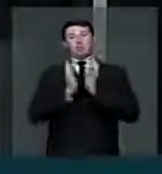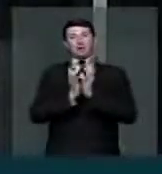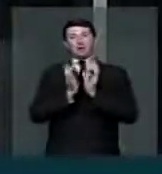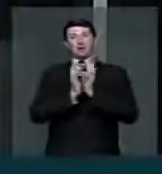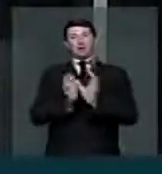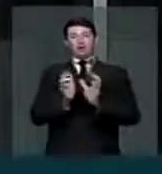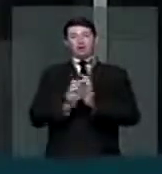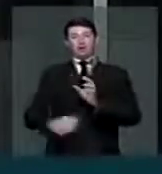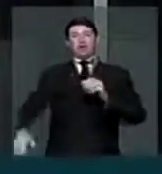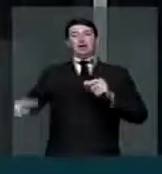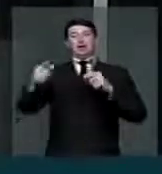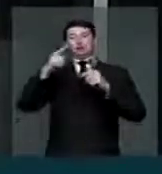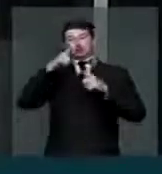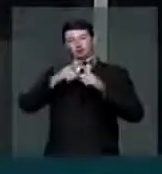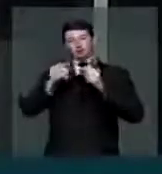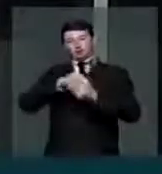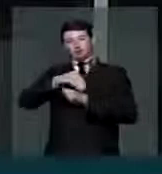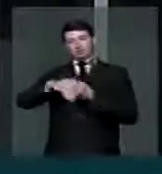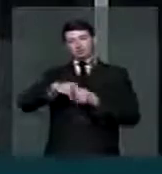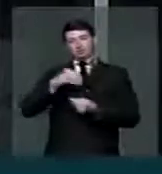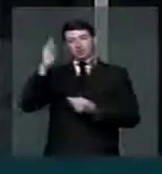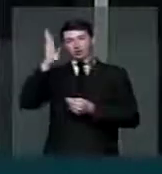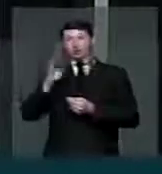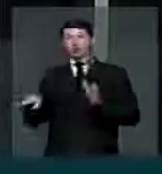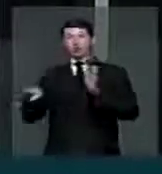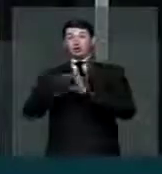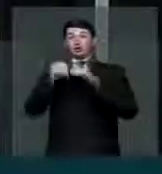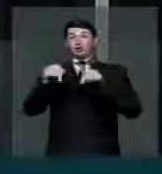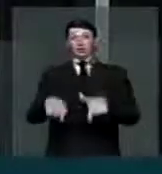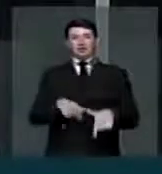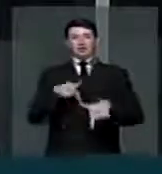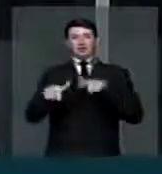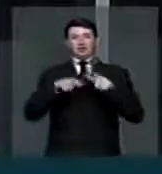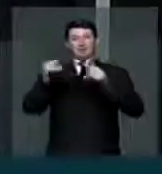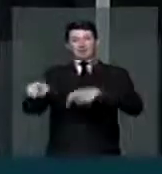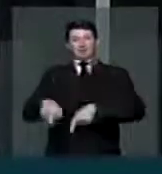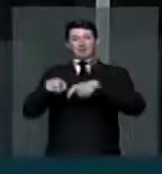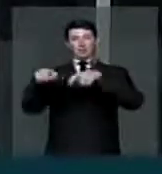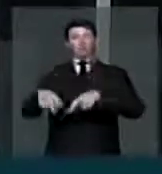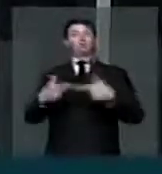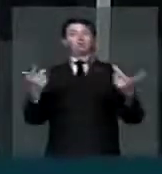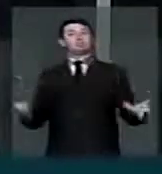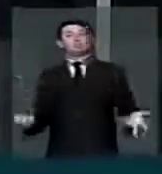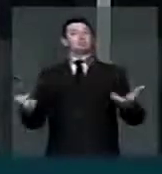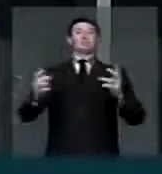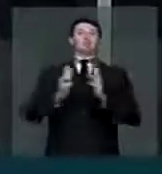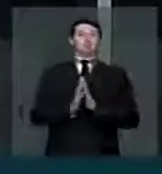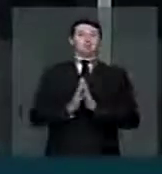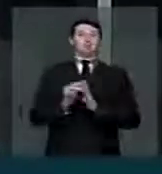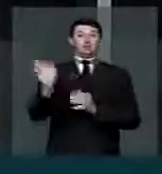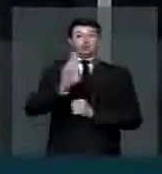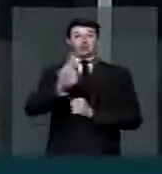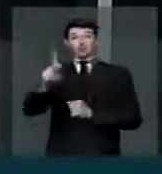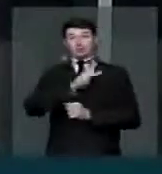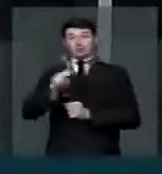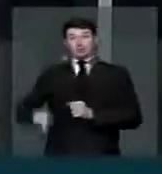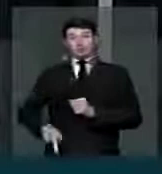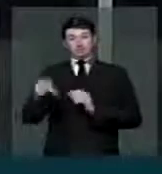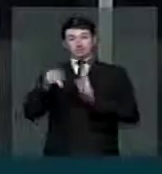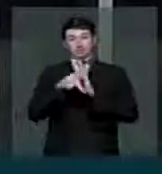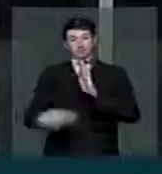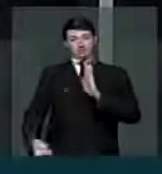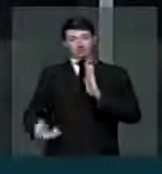-brasileira quando ela veio ao Brasil trabalhando na área da agricultura. Então, em nome da presidência desta casa,